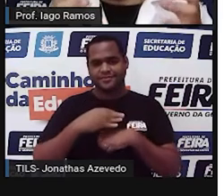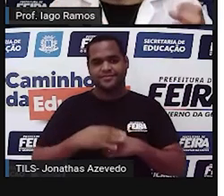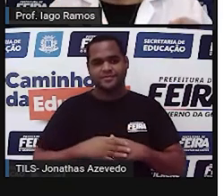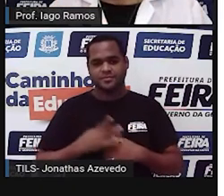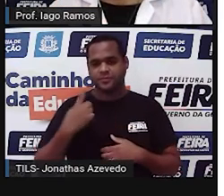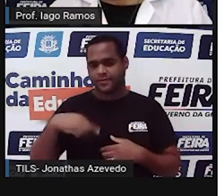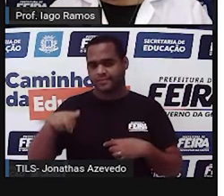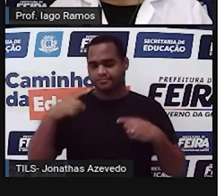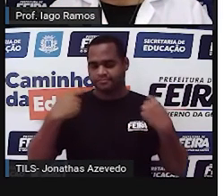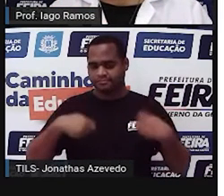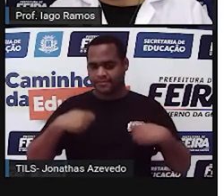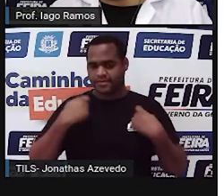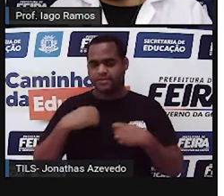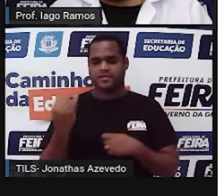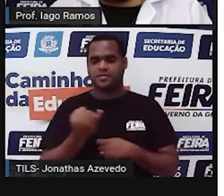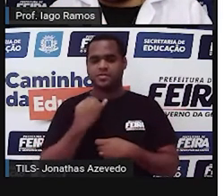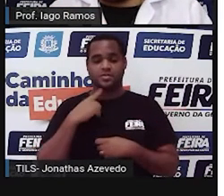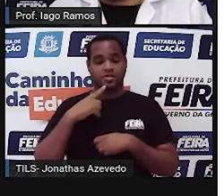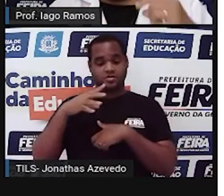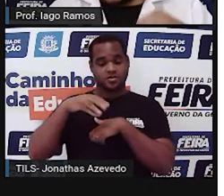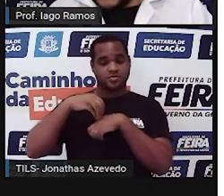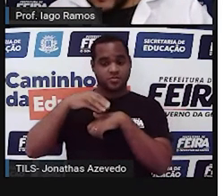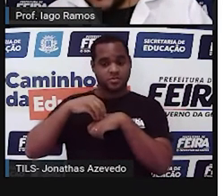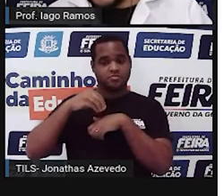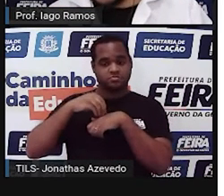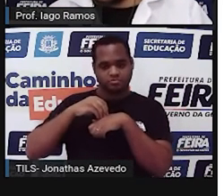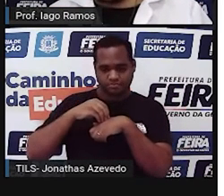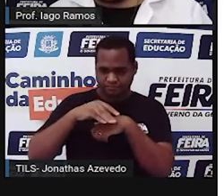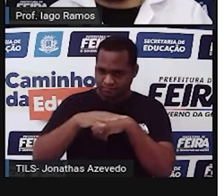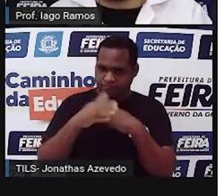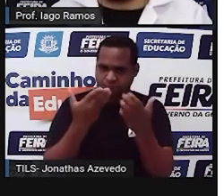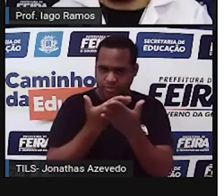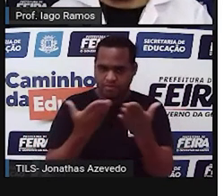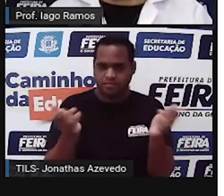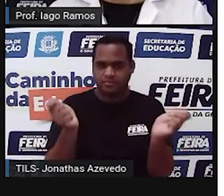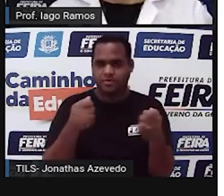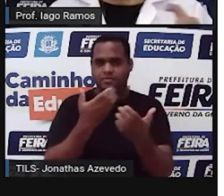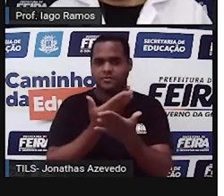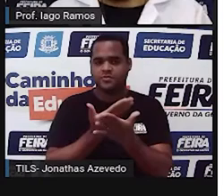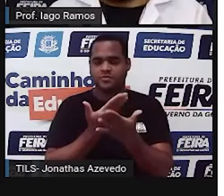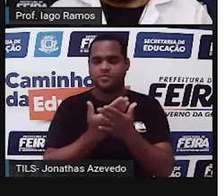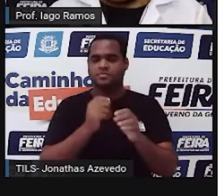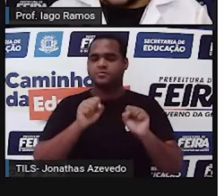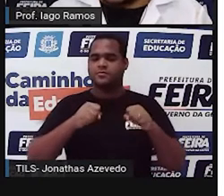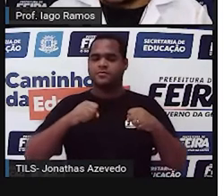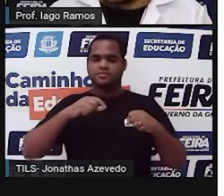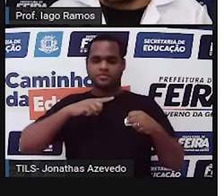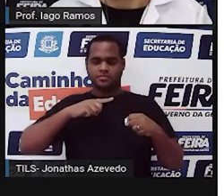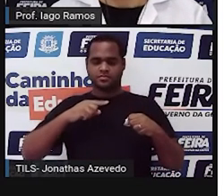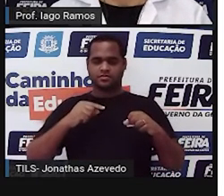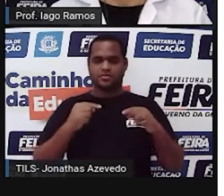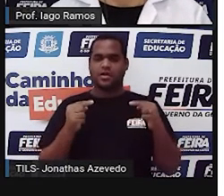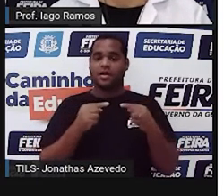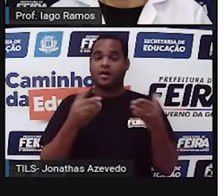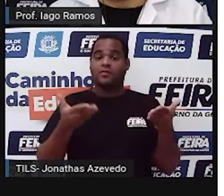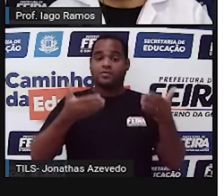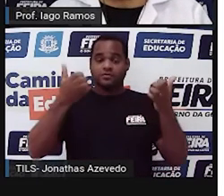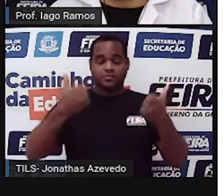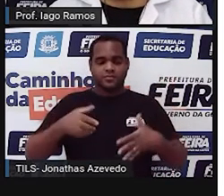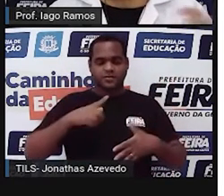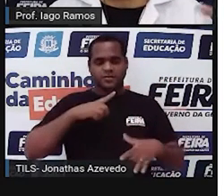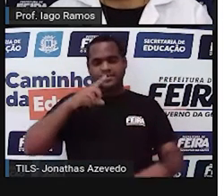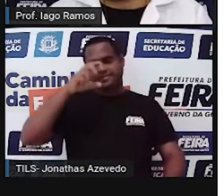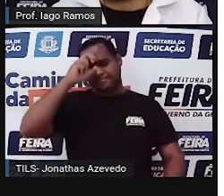vai precisar dessa informação, disso que a gente já estudou, porque agora a gente vai